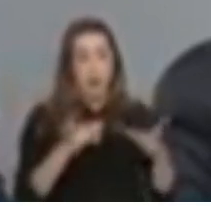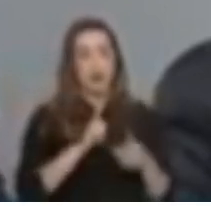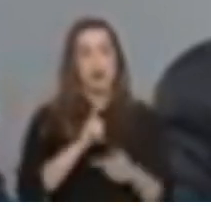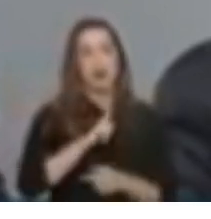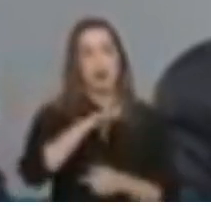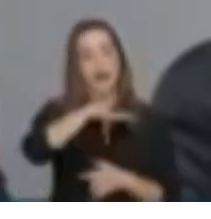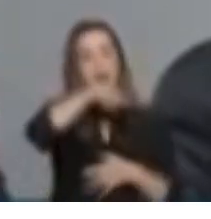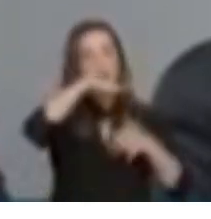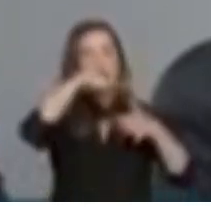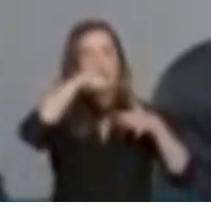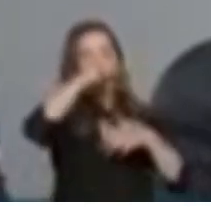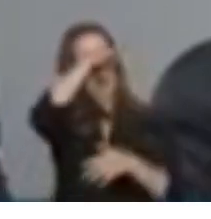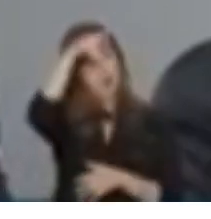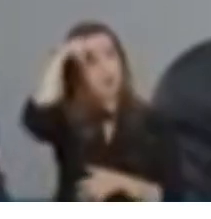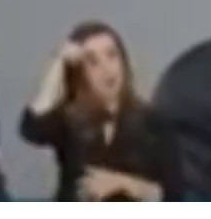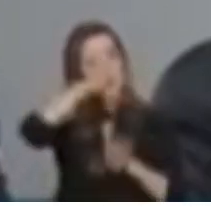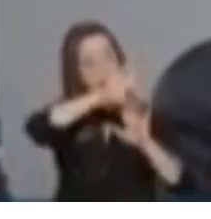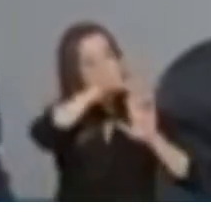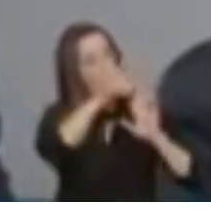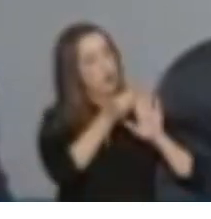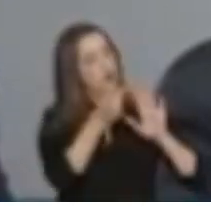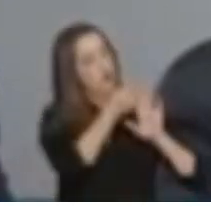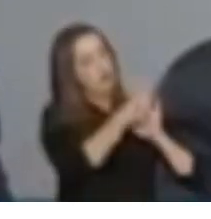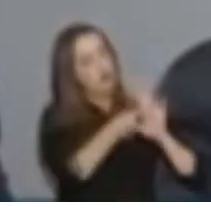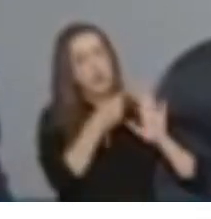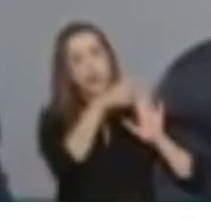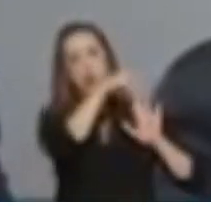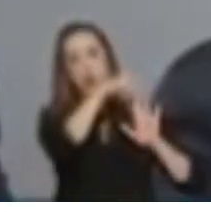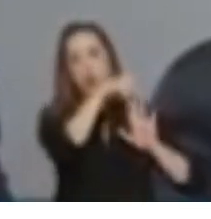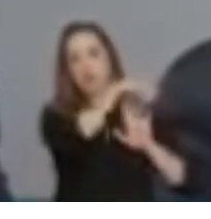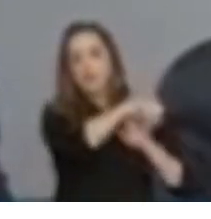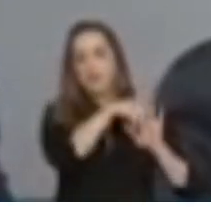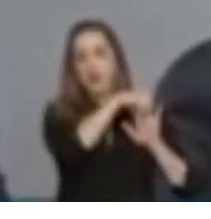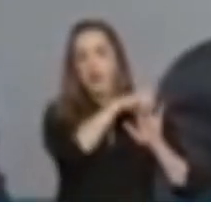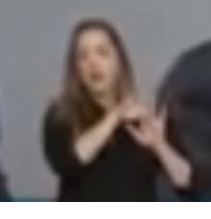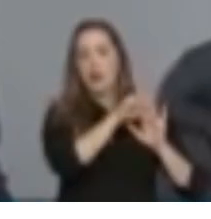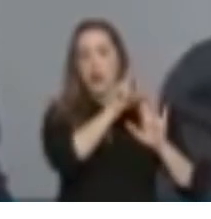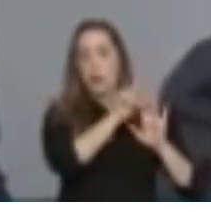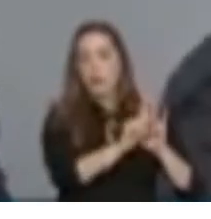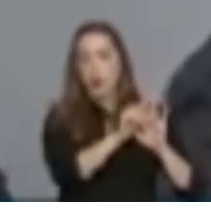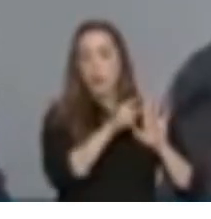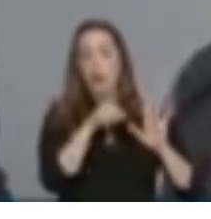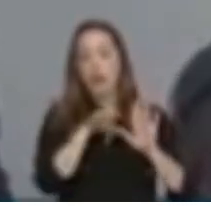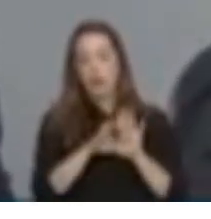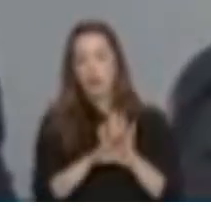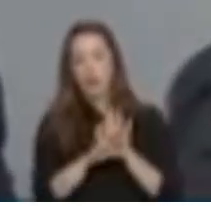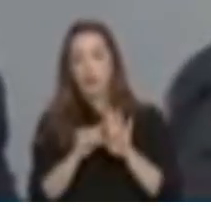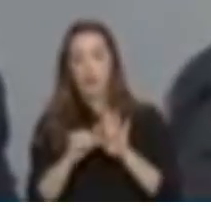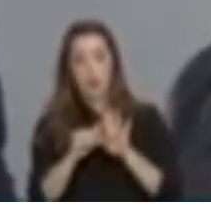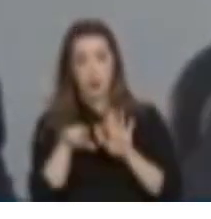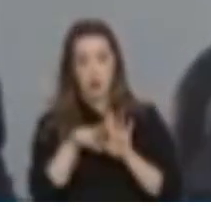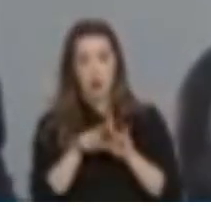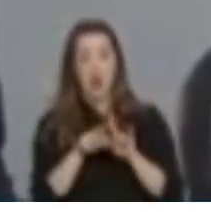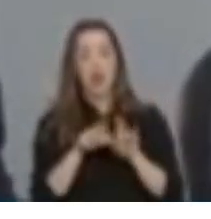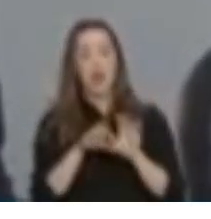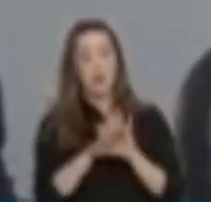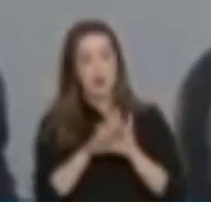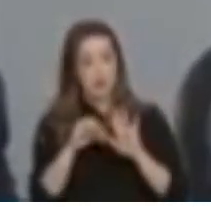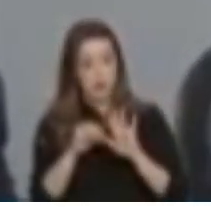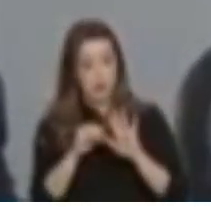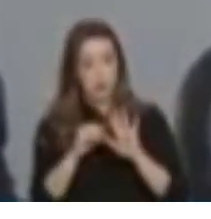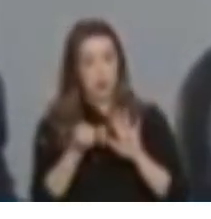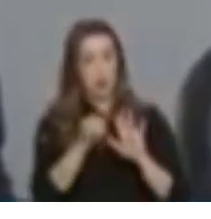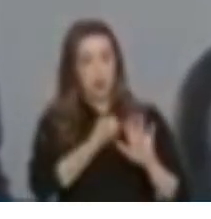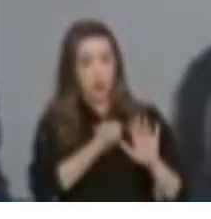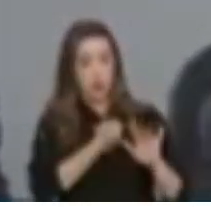distanciamento. Eu tenho o centro-oeste com número baixo, aqui no Goiás. Tenho um aquecimento no sudeste.